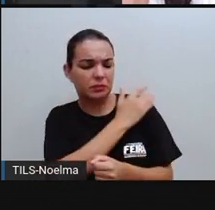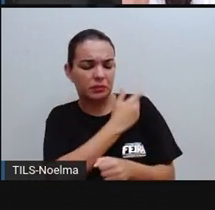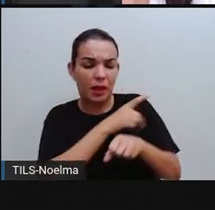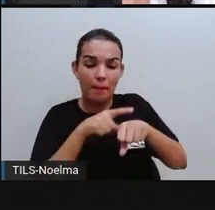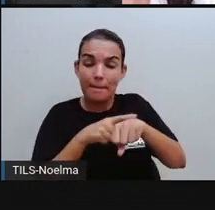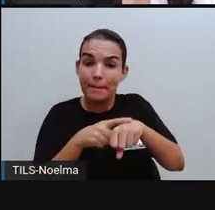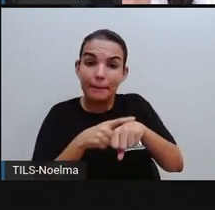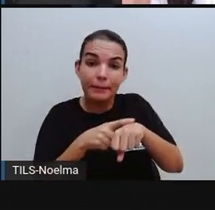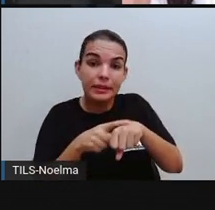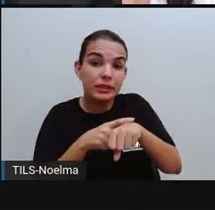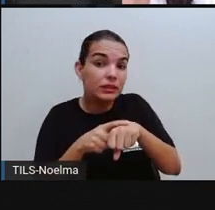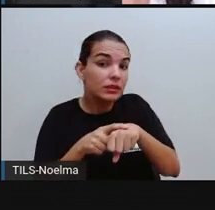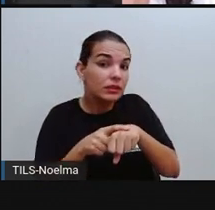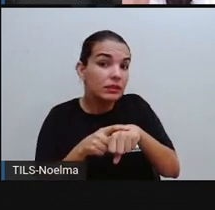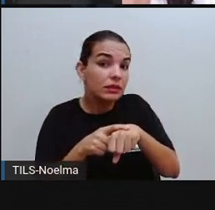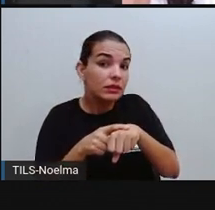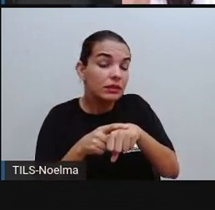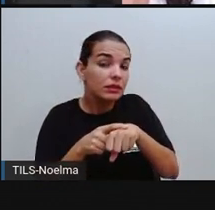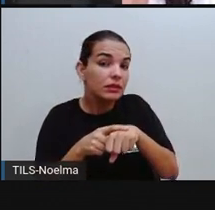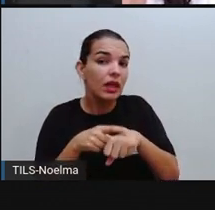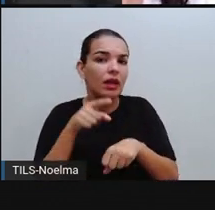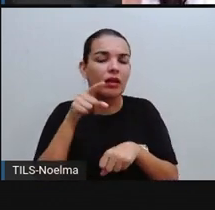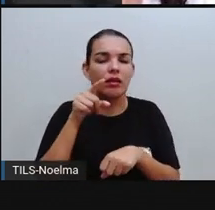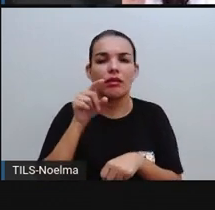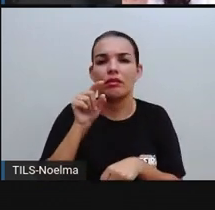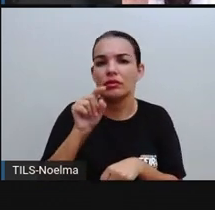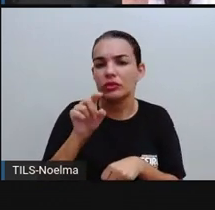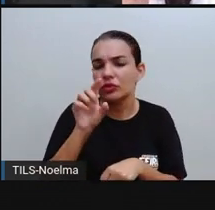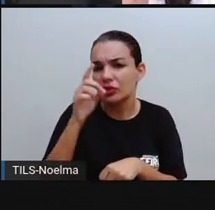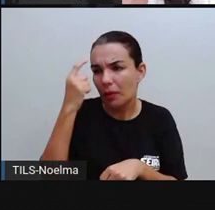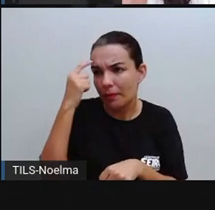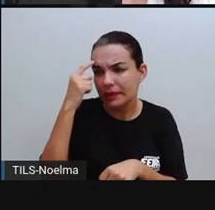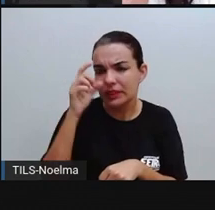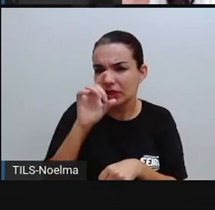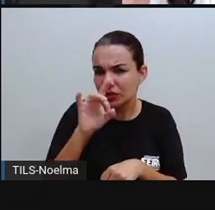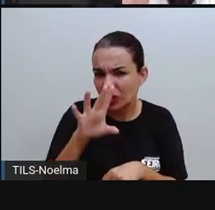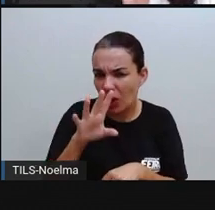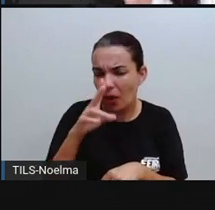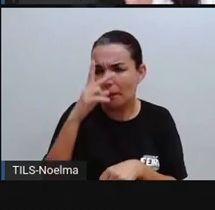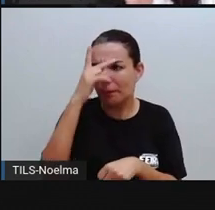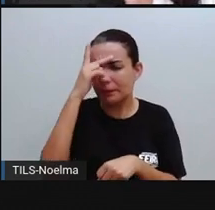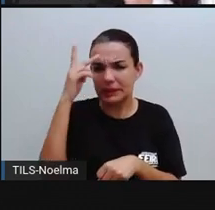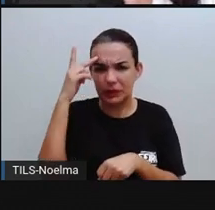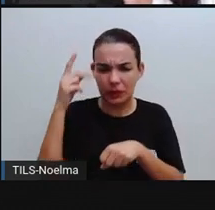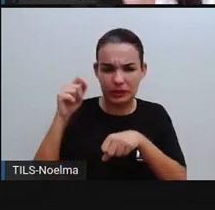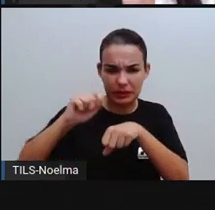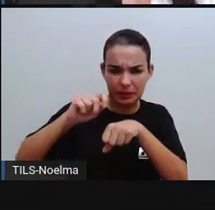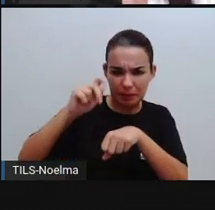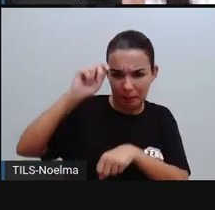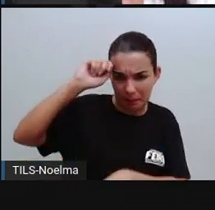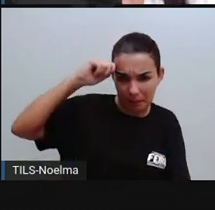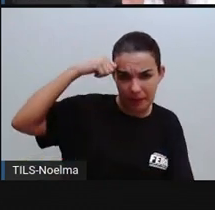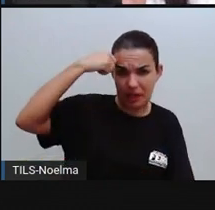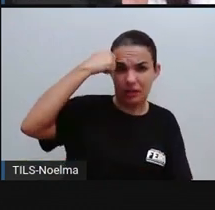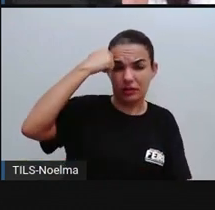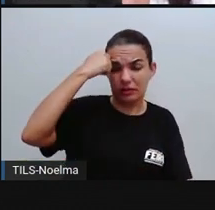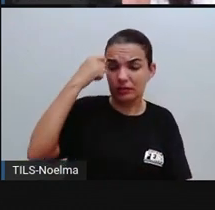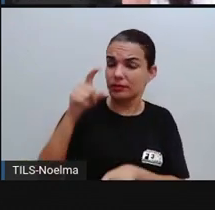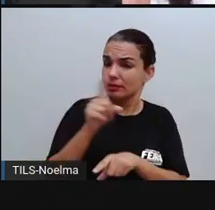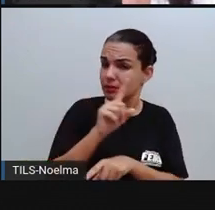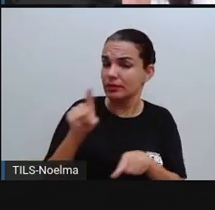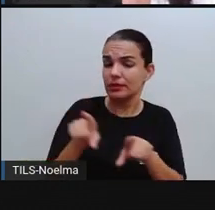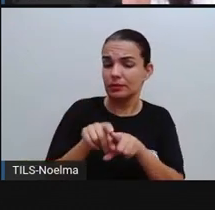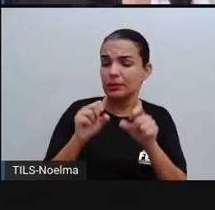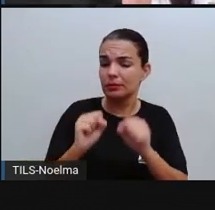racismo não acontece somente contra o negro, mas também entre os choques de cultura, né?